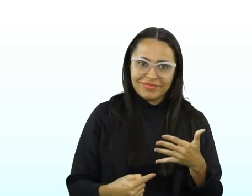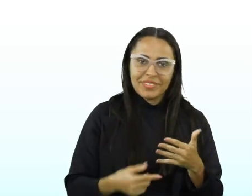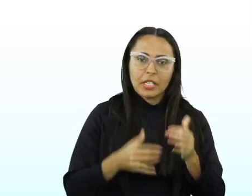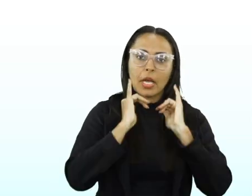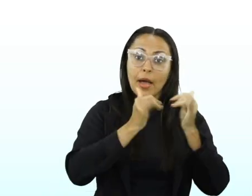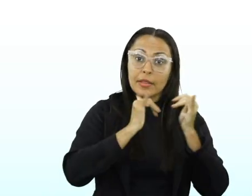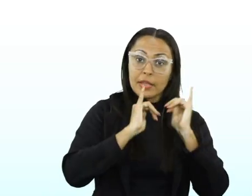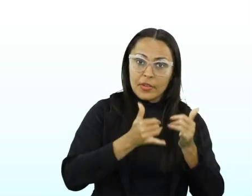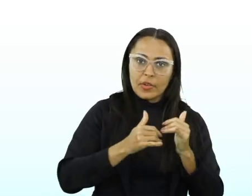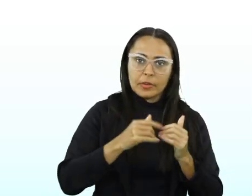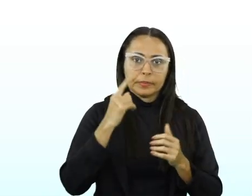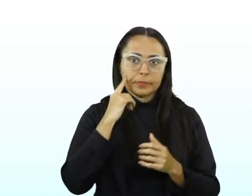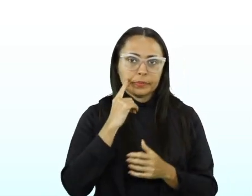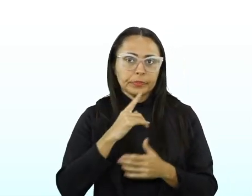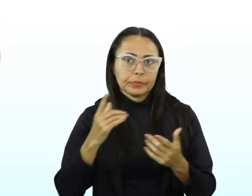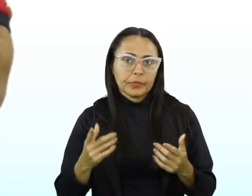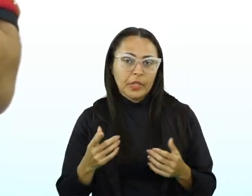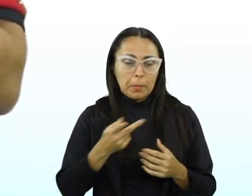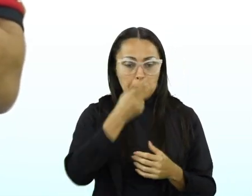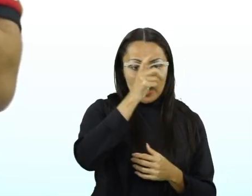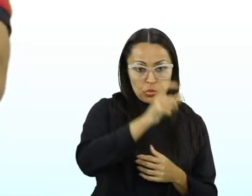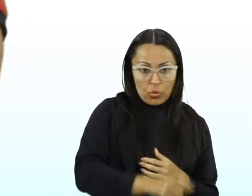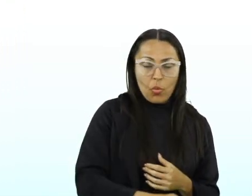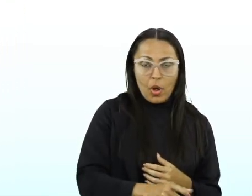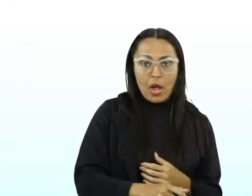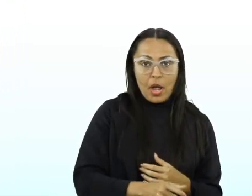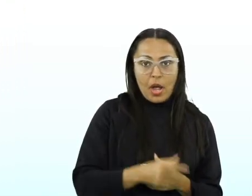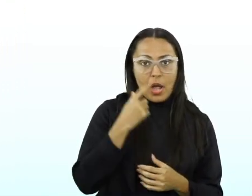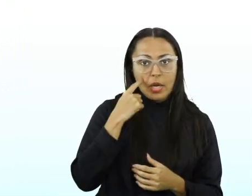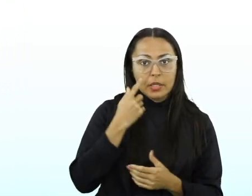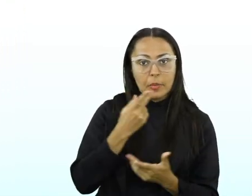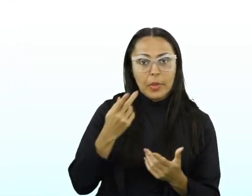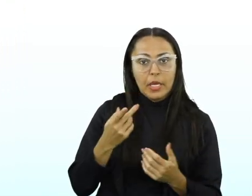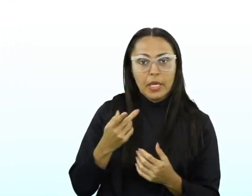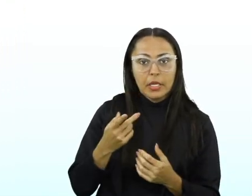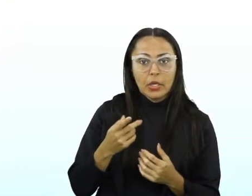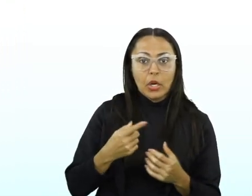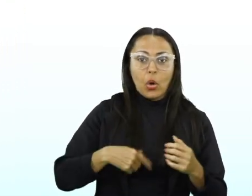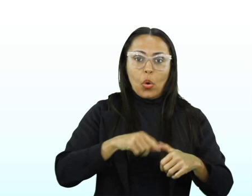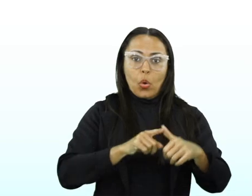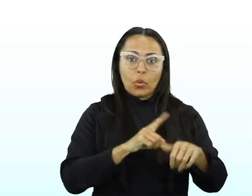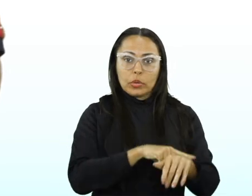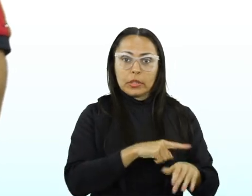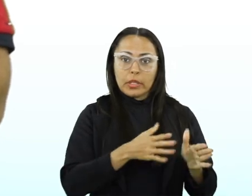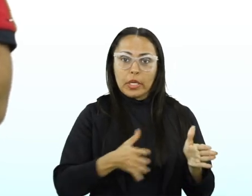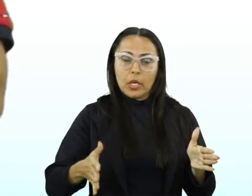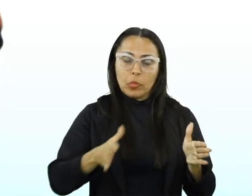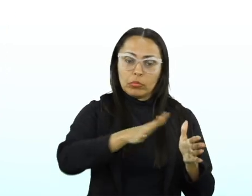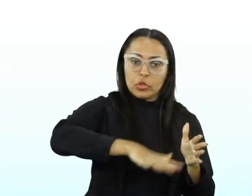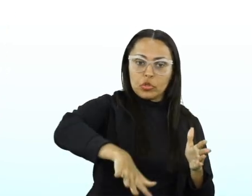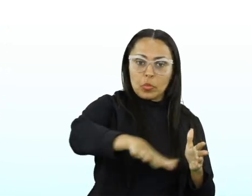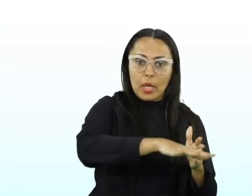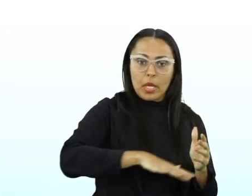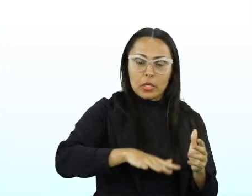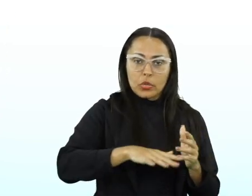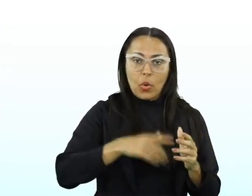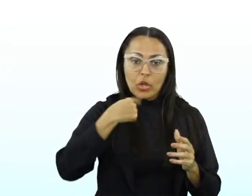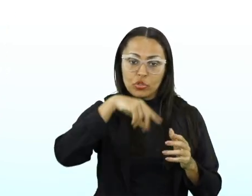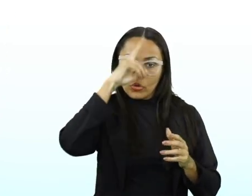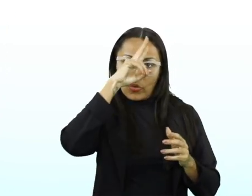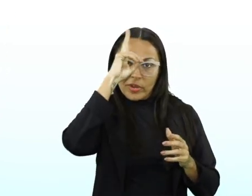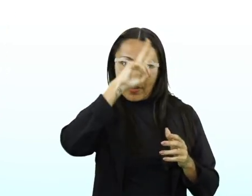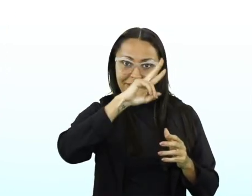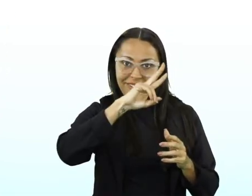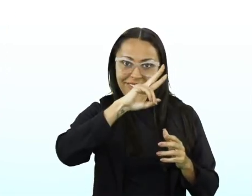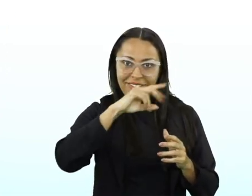os elementos da narrativa são, ó, narrador, personagem, tempo, espaço, o enredo, que é a história,